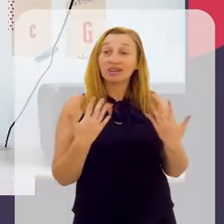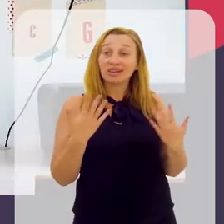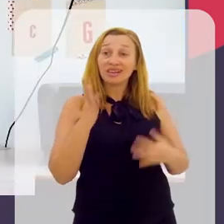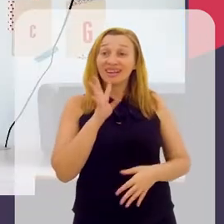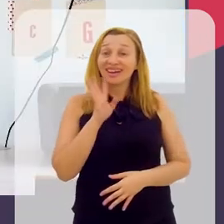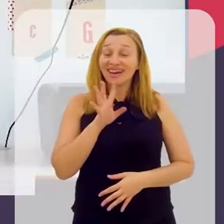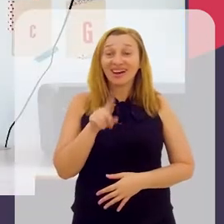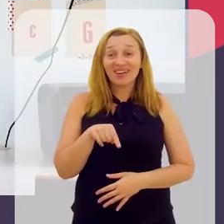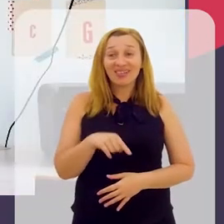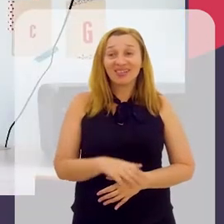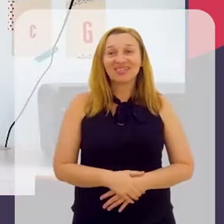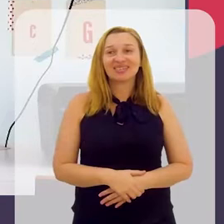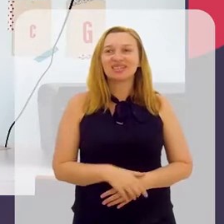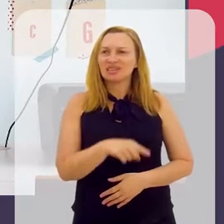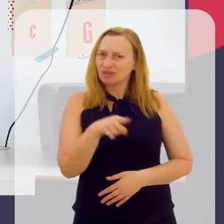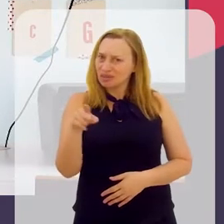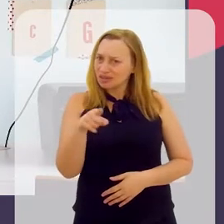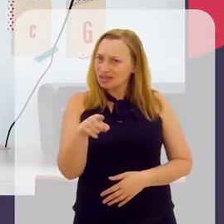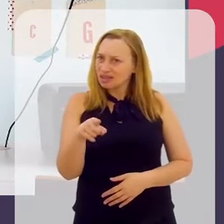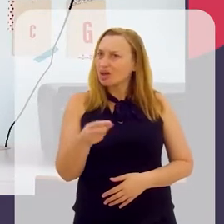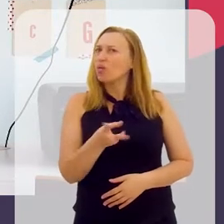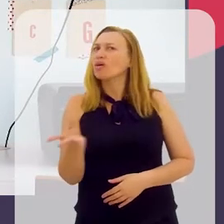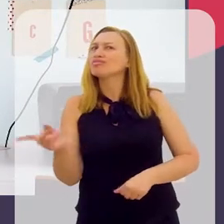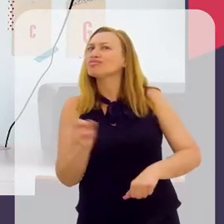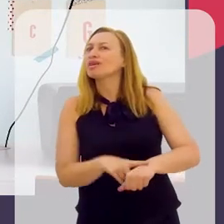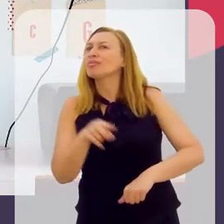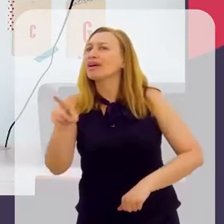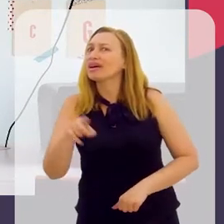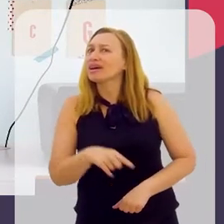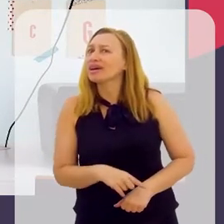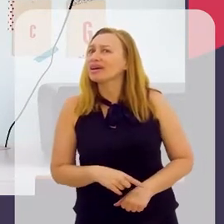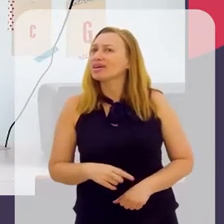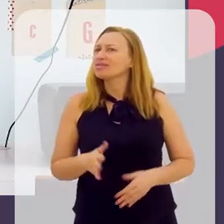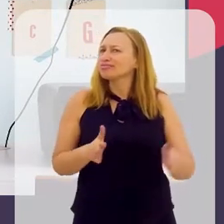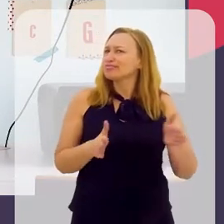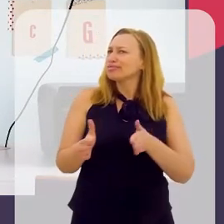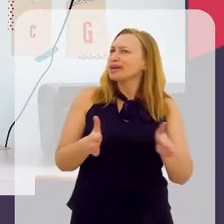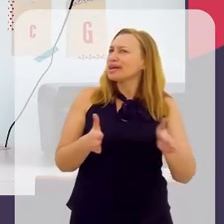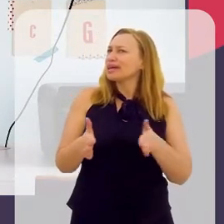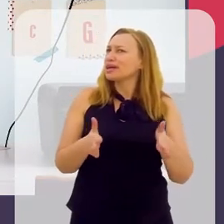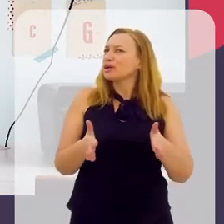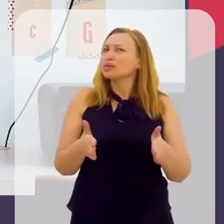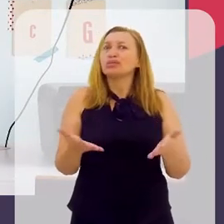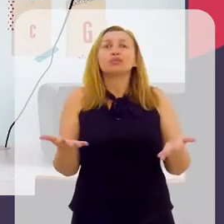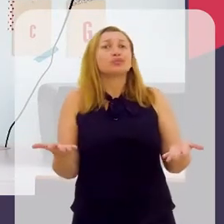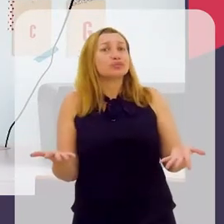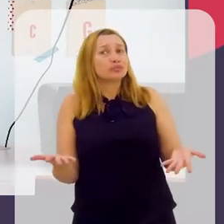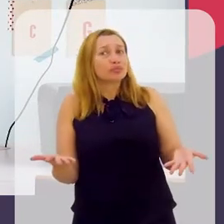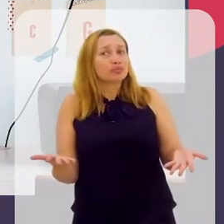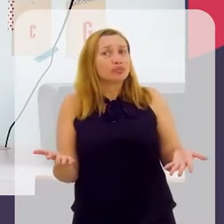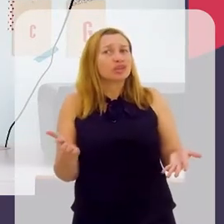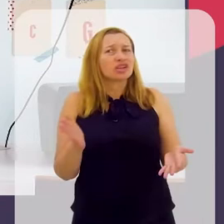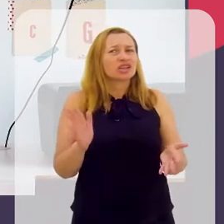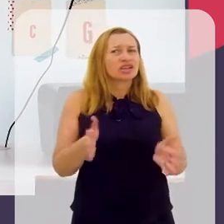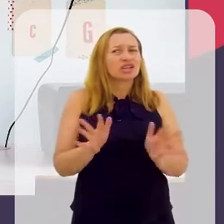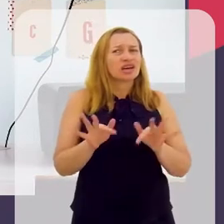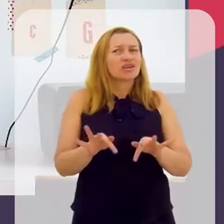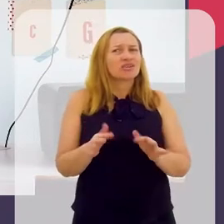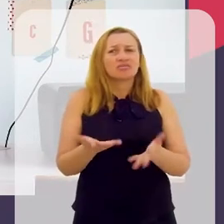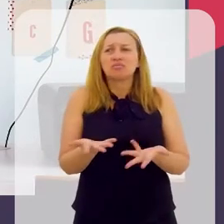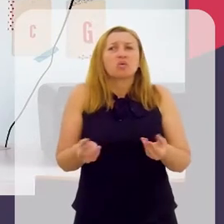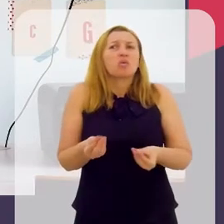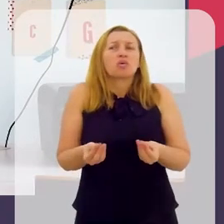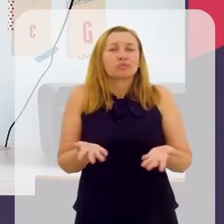Olha, que coisa bacana, hein? E você vai ficar aí quanto tempo? Você tem um prazo? Isso já está